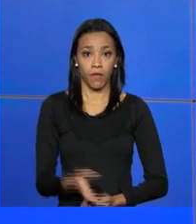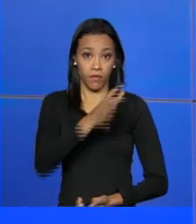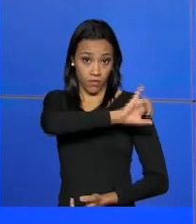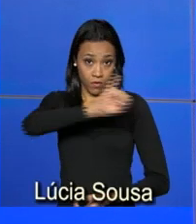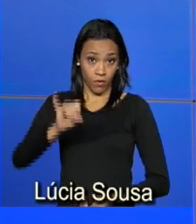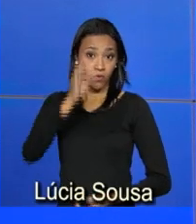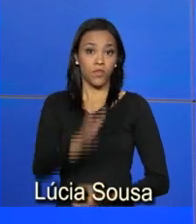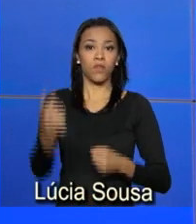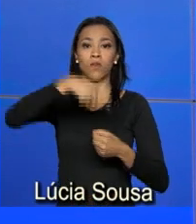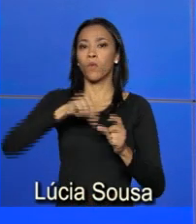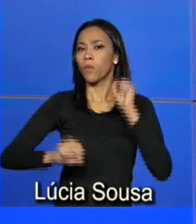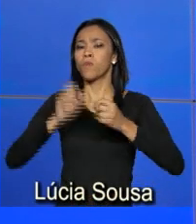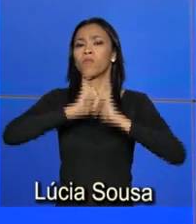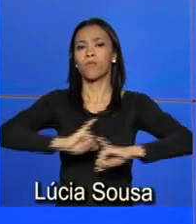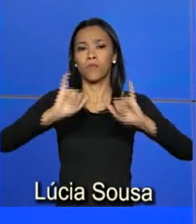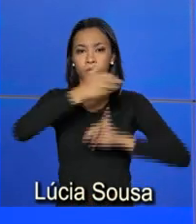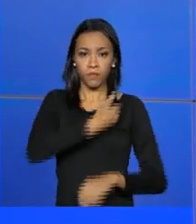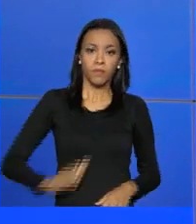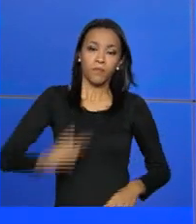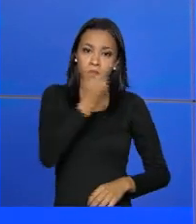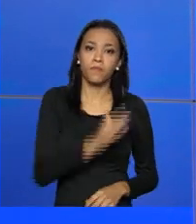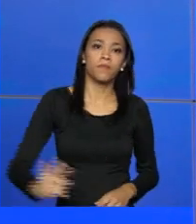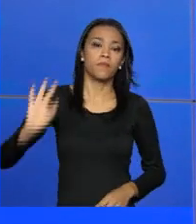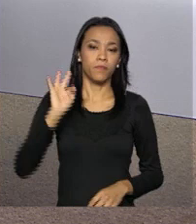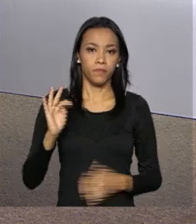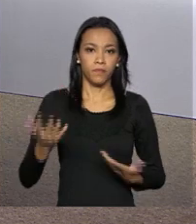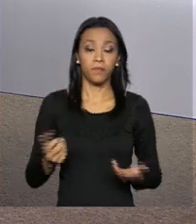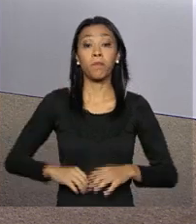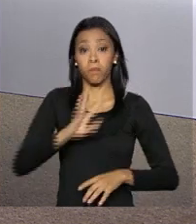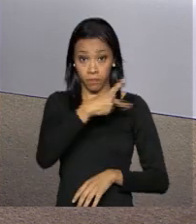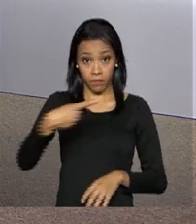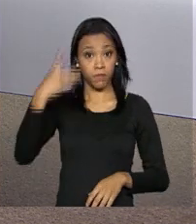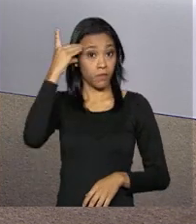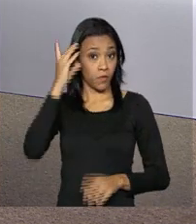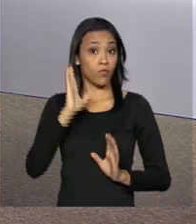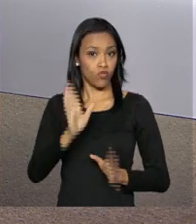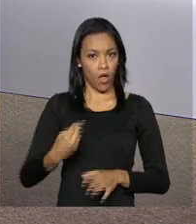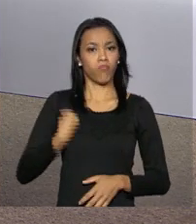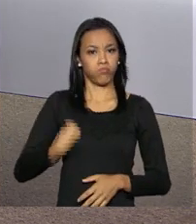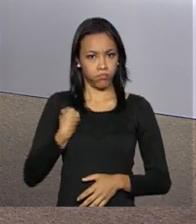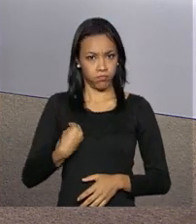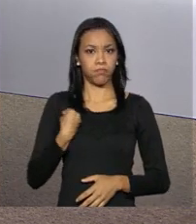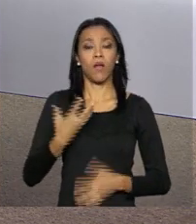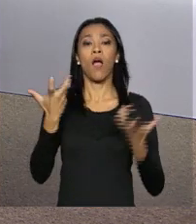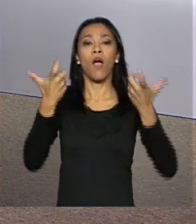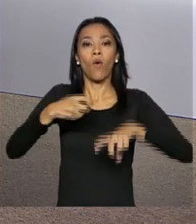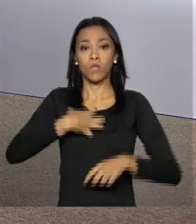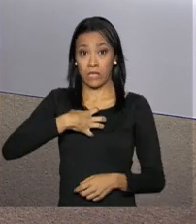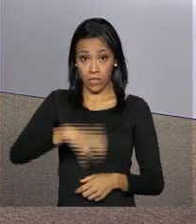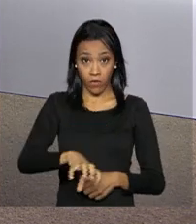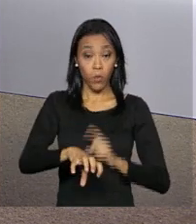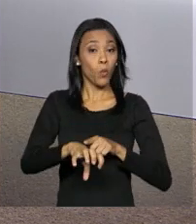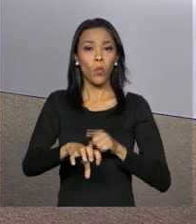Olá, estamos de volta com as notícias do governo federal. A presidenta Dilma Rousseff está em Salvador, onde visita